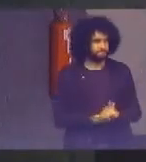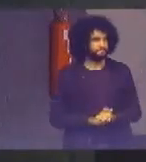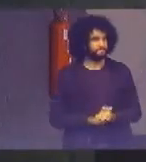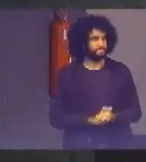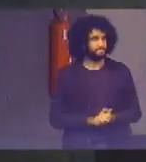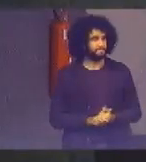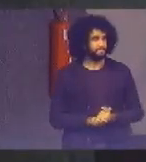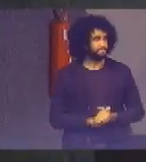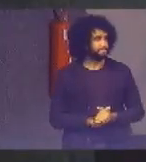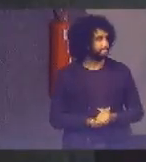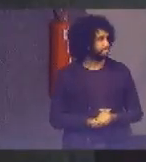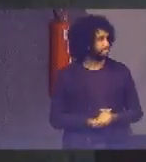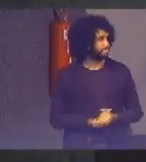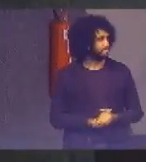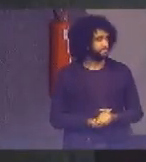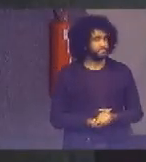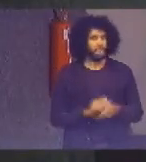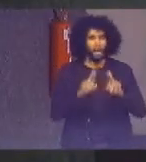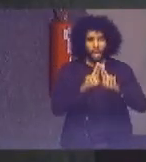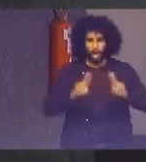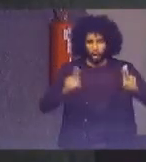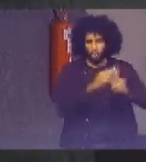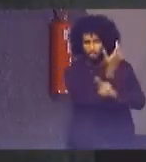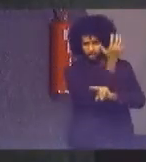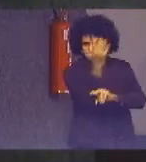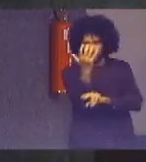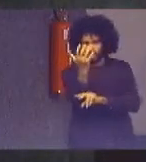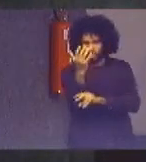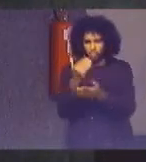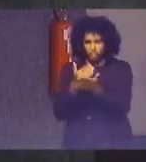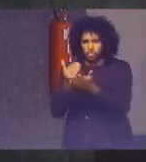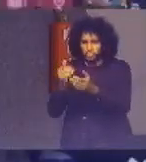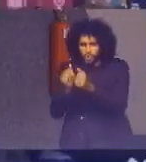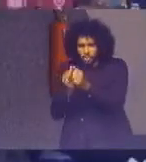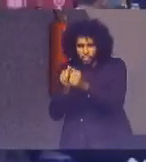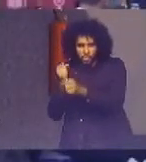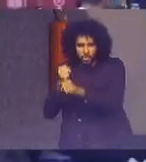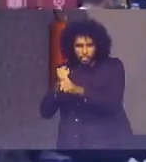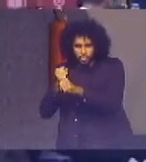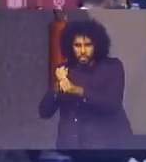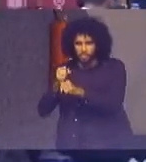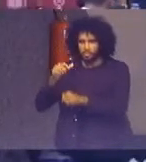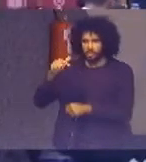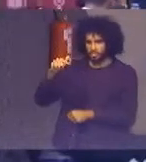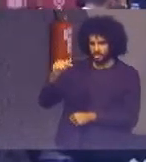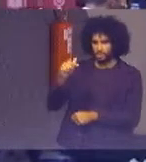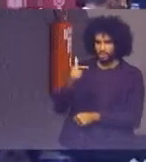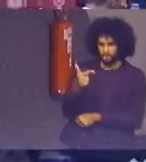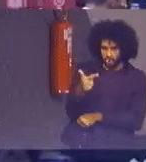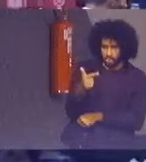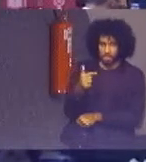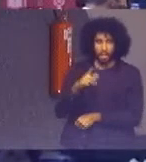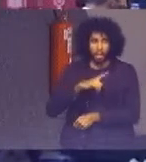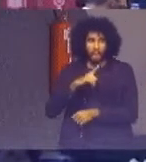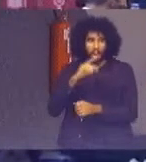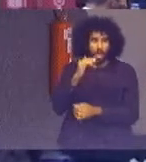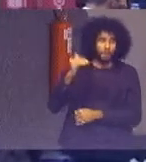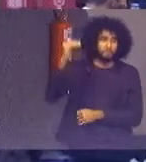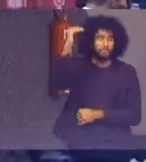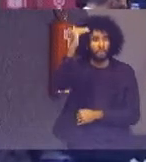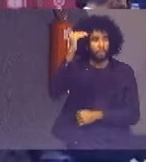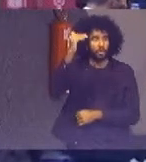A ONU Meio Ambiente foi estabelecida em 1972 e é o principal autoridade global da agenda